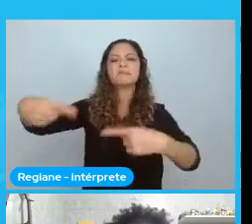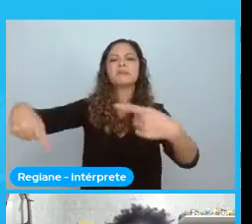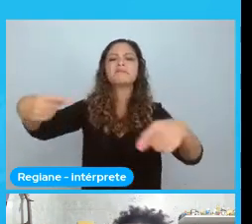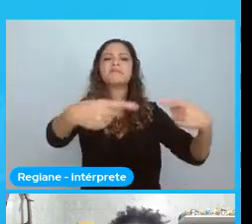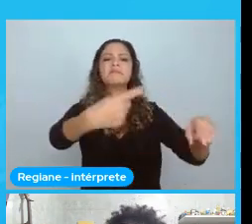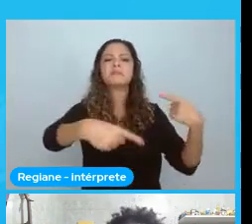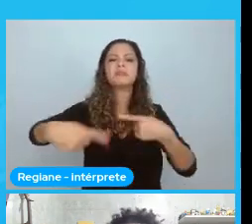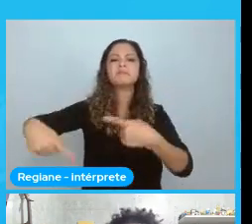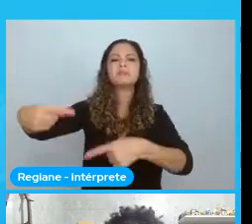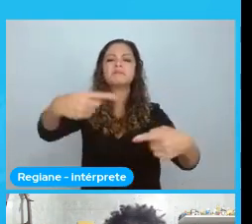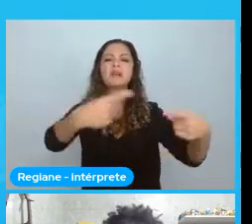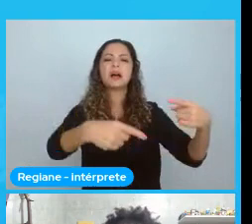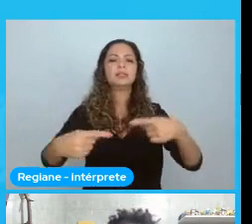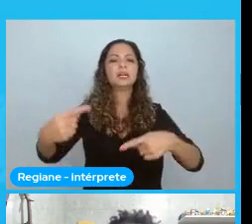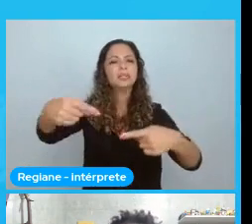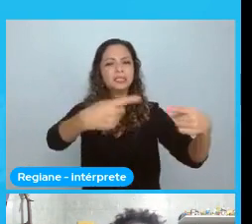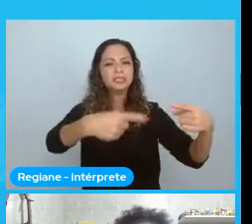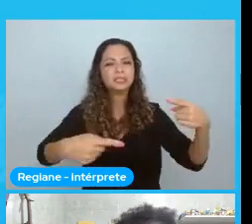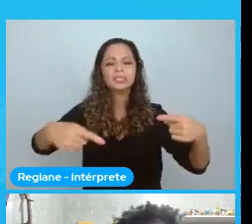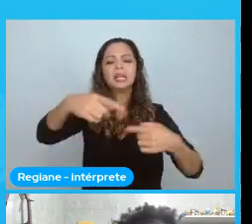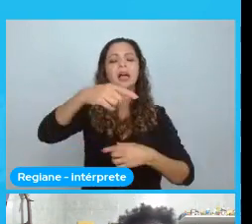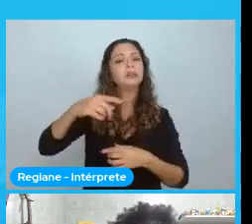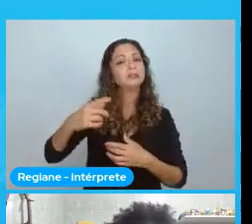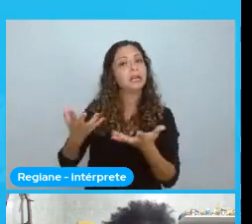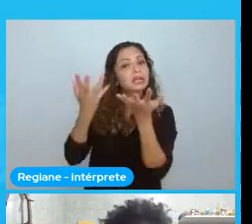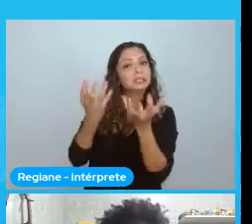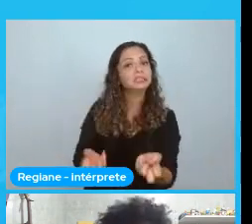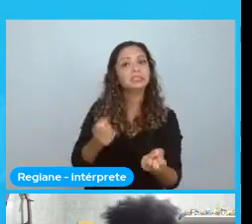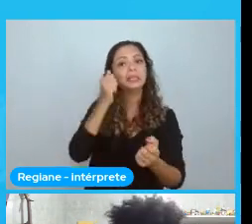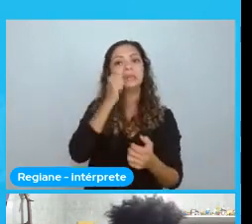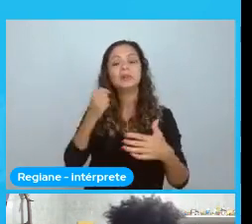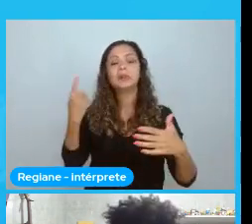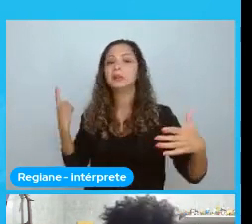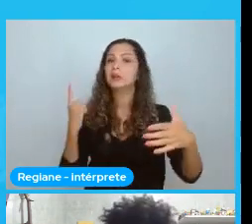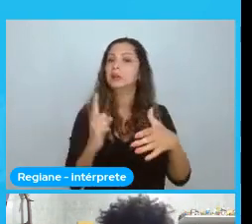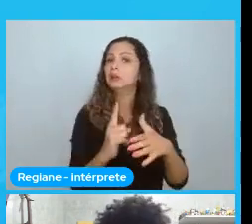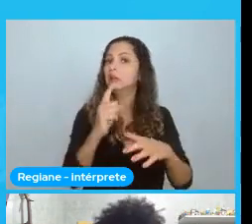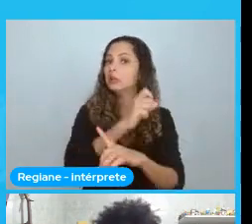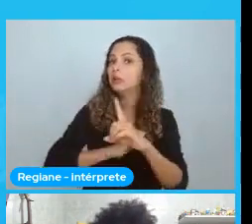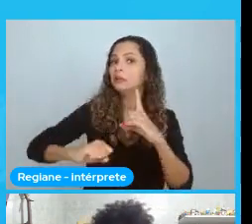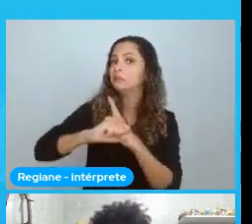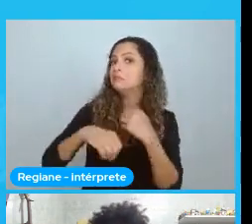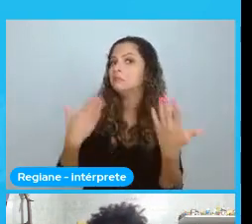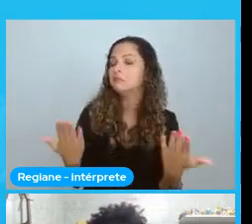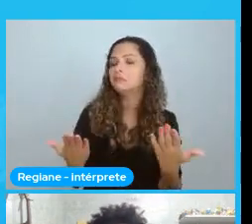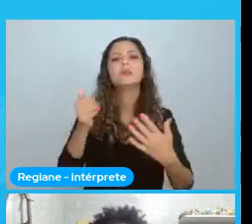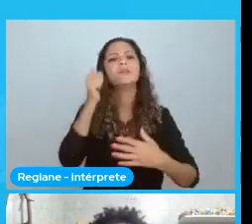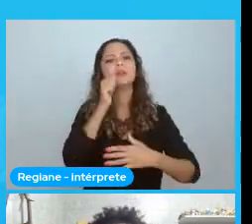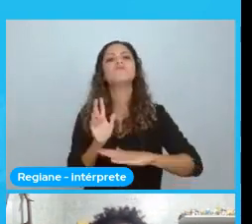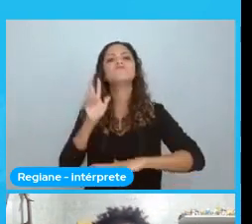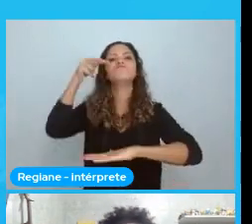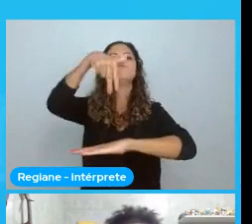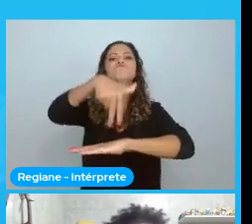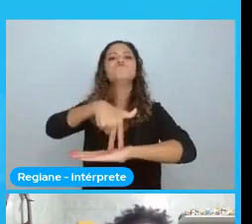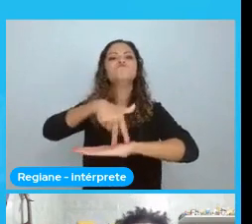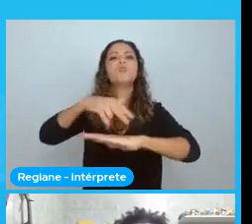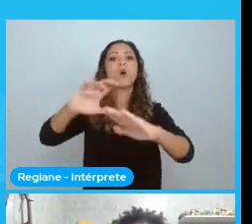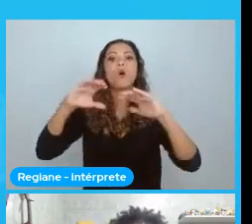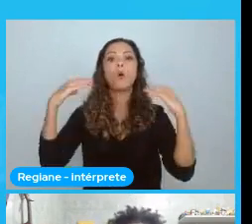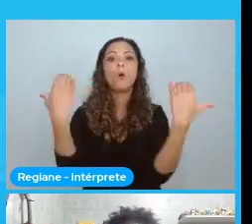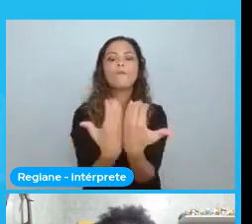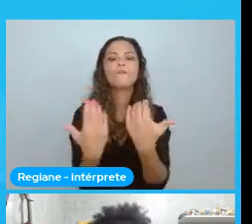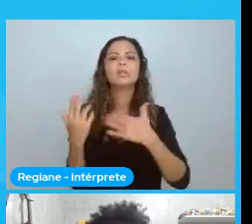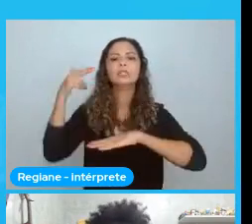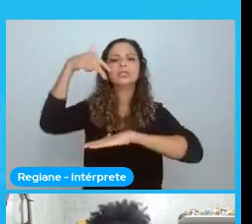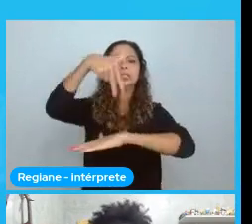Entender as mulheres. Como parte da sociedade. tudo aquilo. E aí. Ela faz esse discurso. Nessa conferência. Dizendo que tudo aquilo. Que